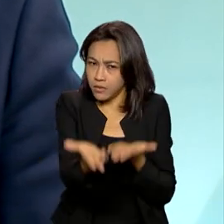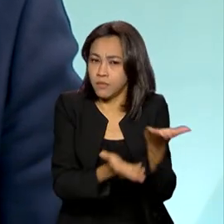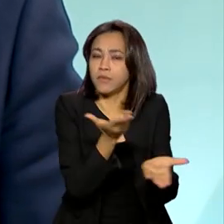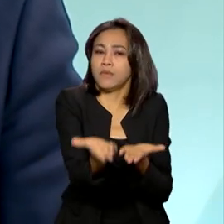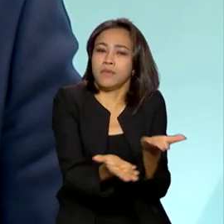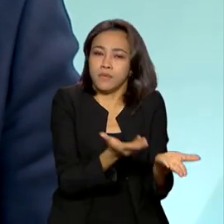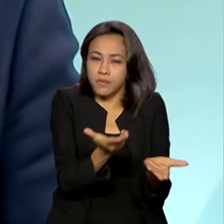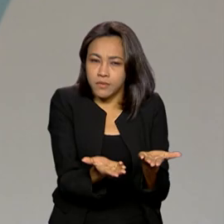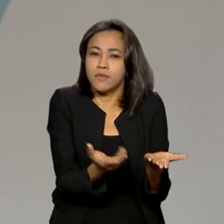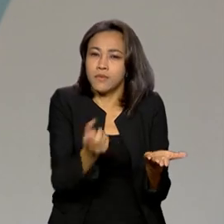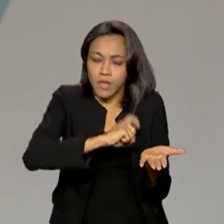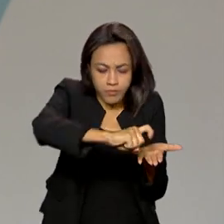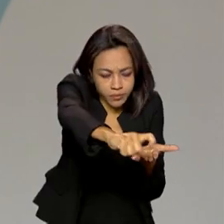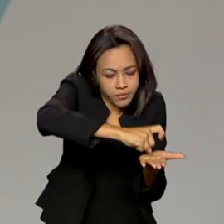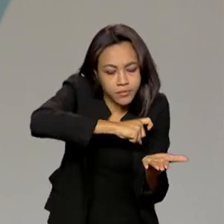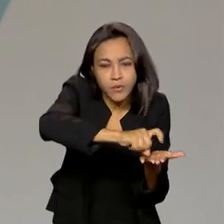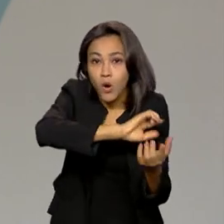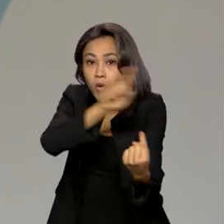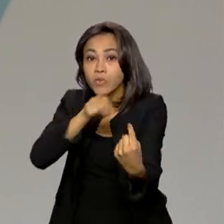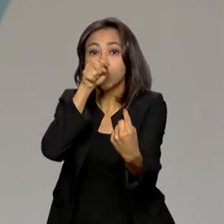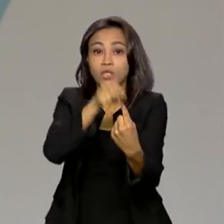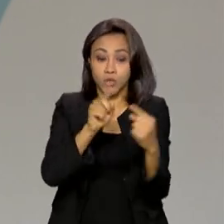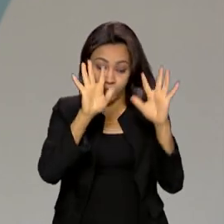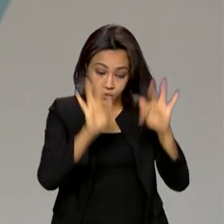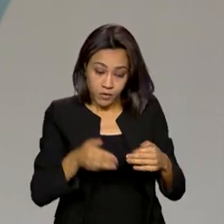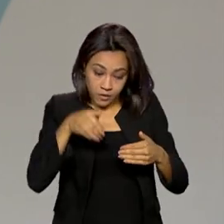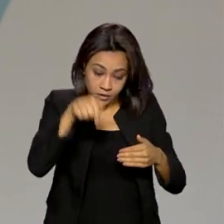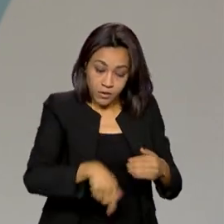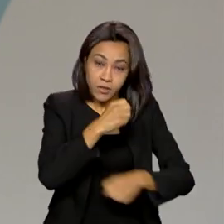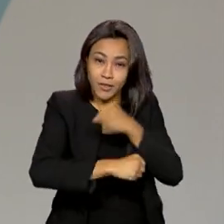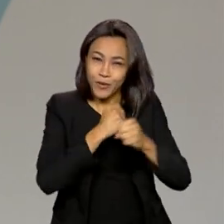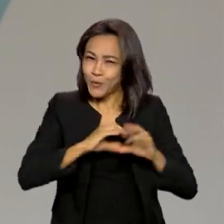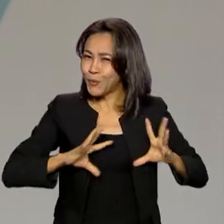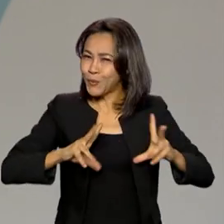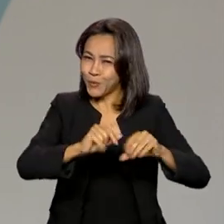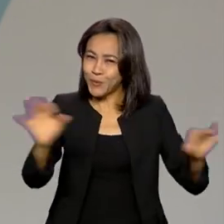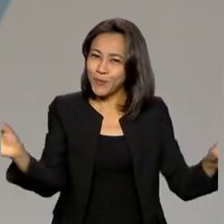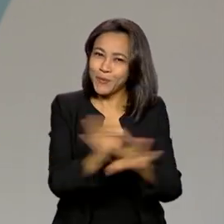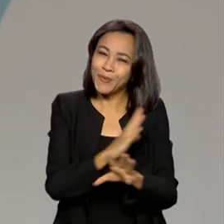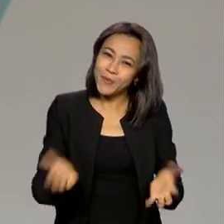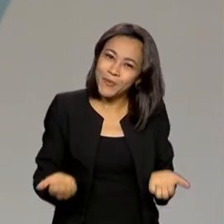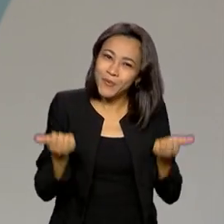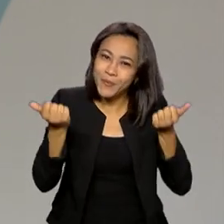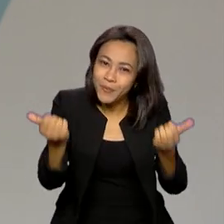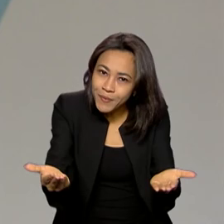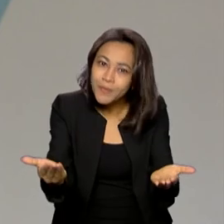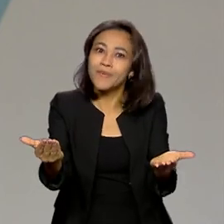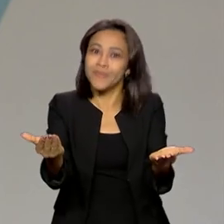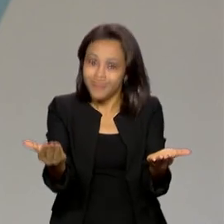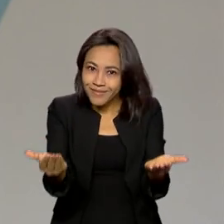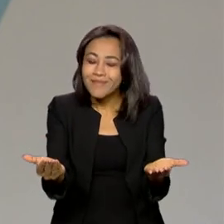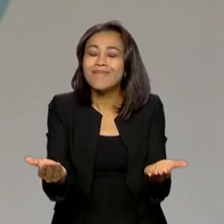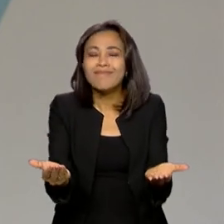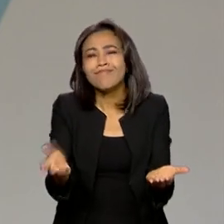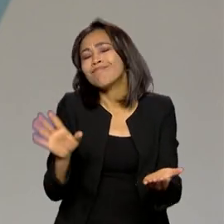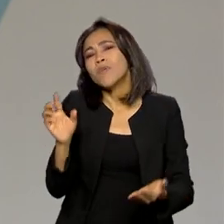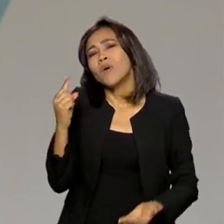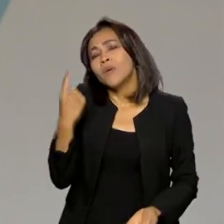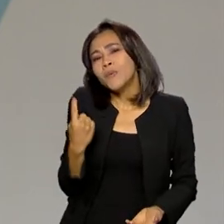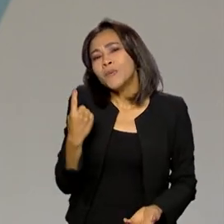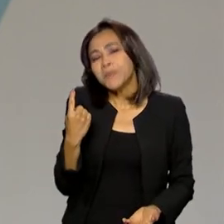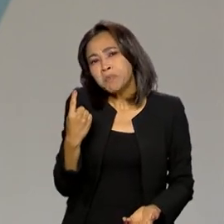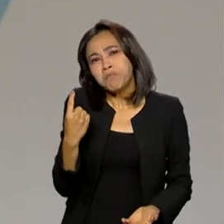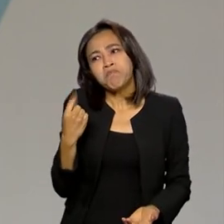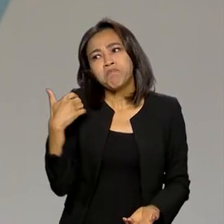estão digitalizados. A meta é chegar, no fim desse ano, com todos os serviços prestados pelo governo federal ao cidadão digitalizados. Um que teve